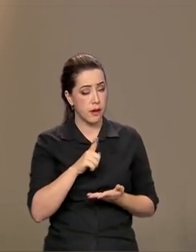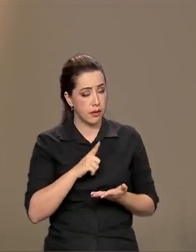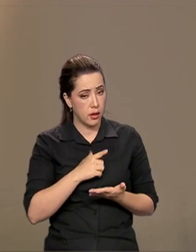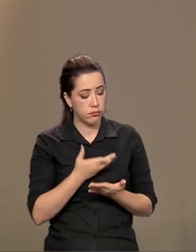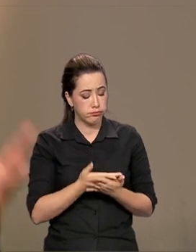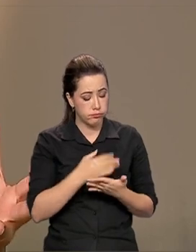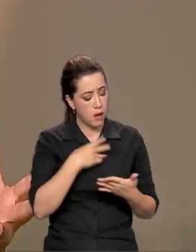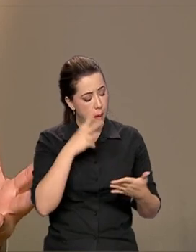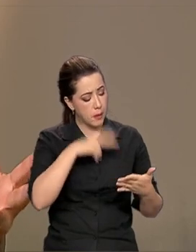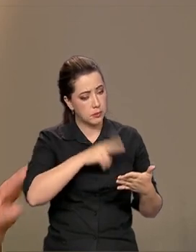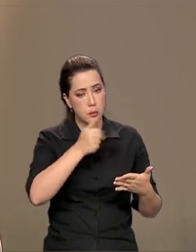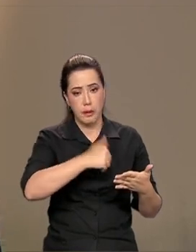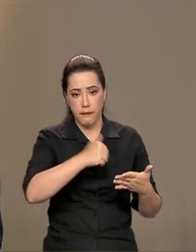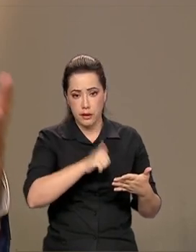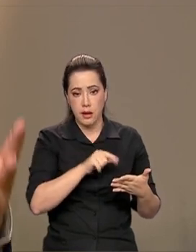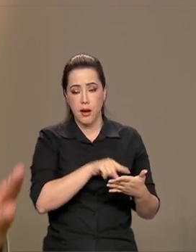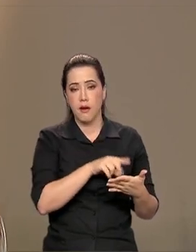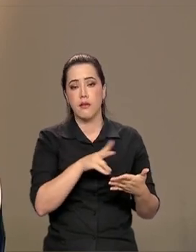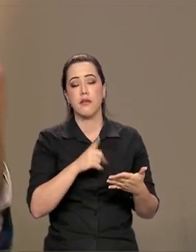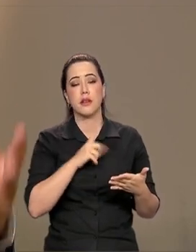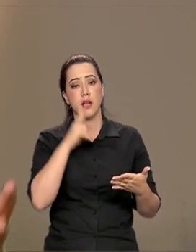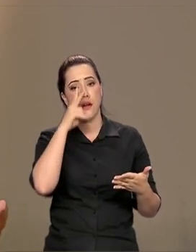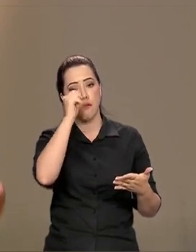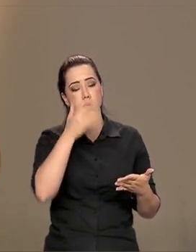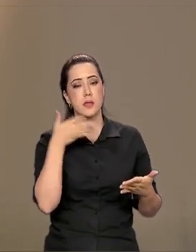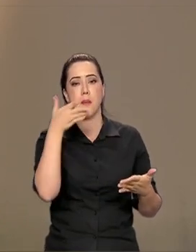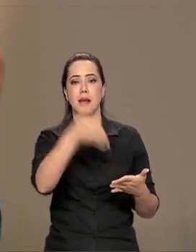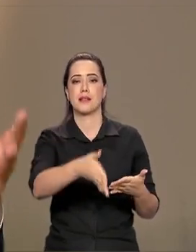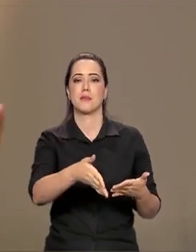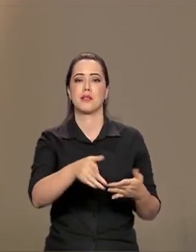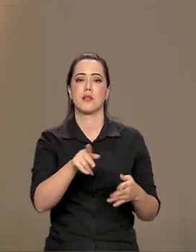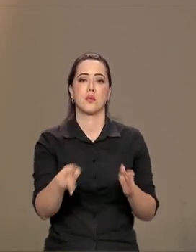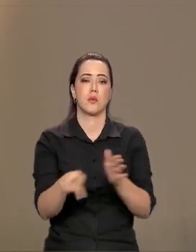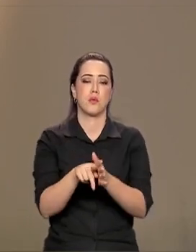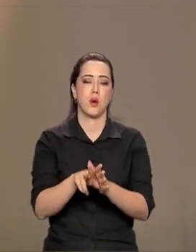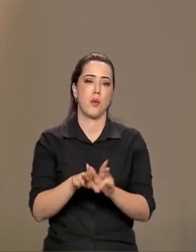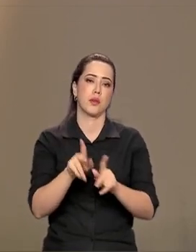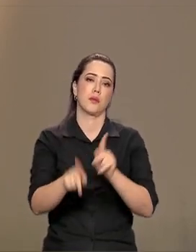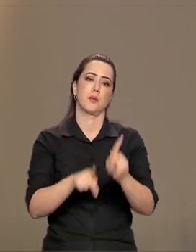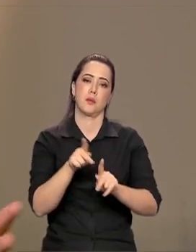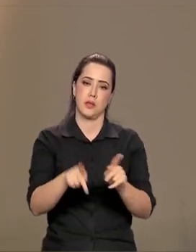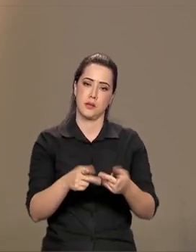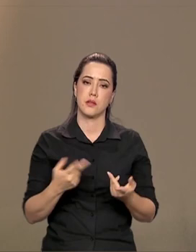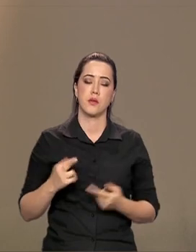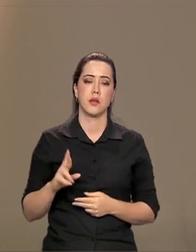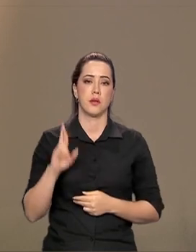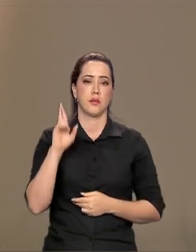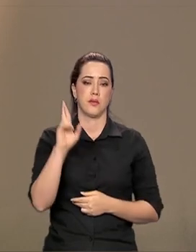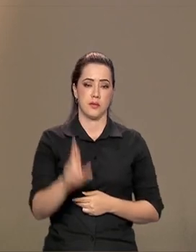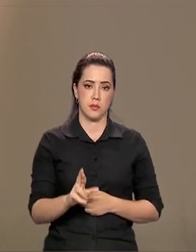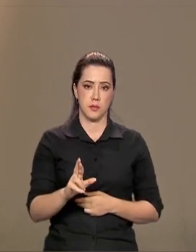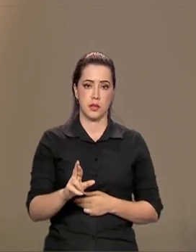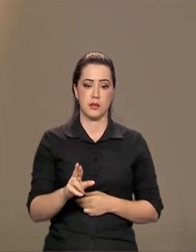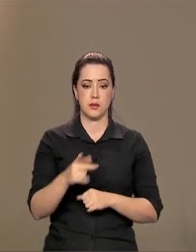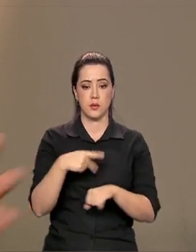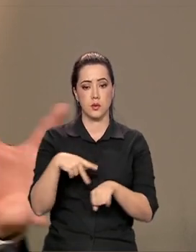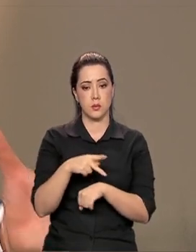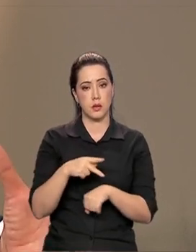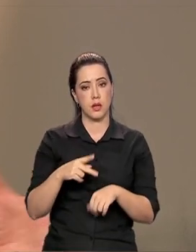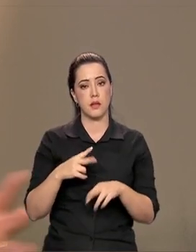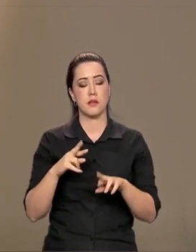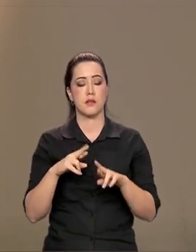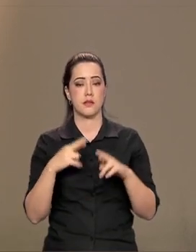virá com a força e a participação do conjunto da população representada do país nas plenárias